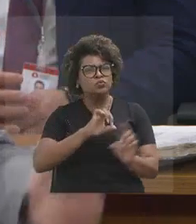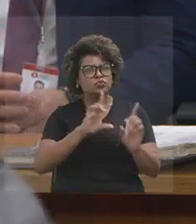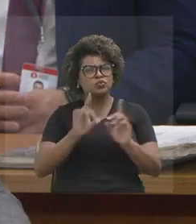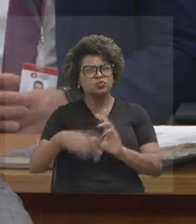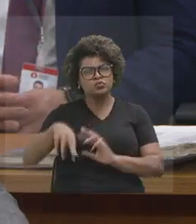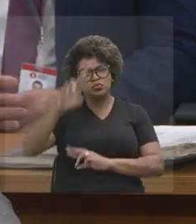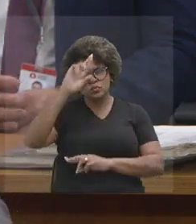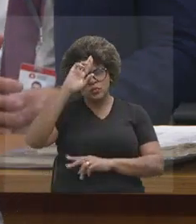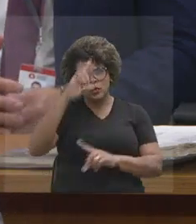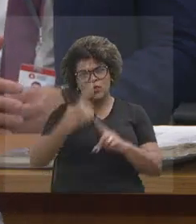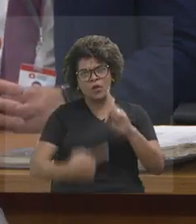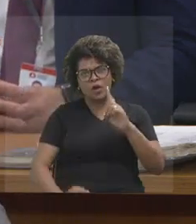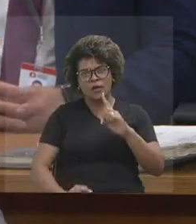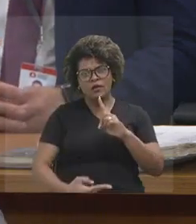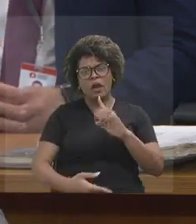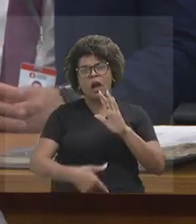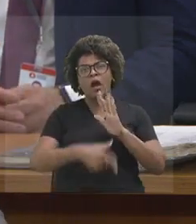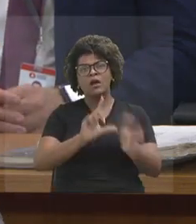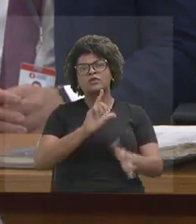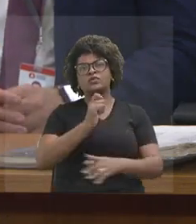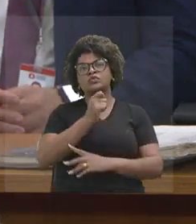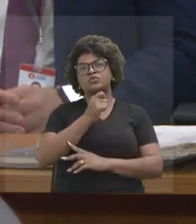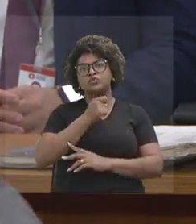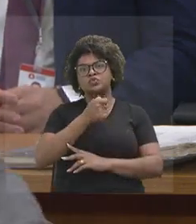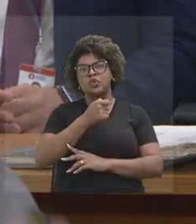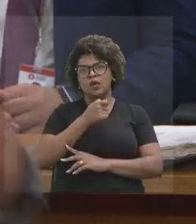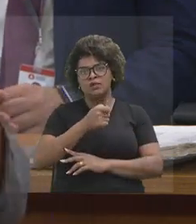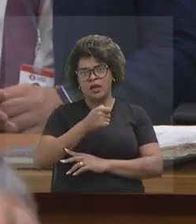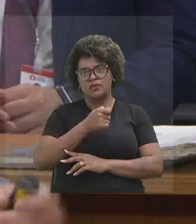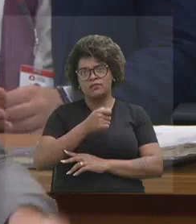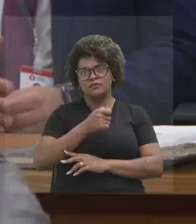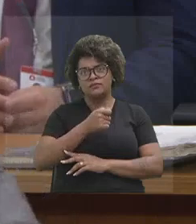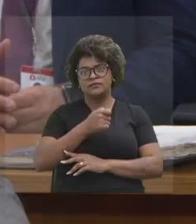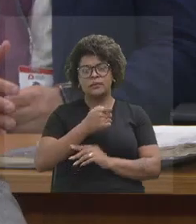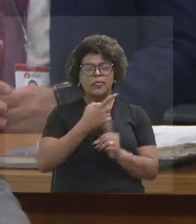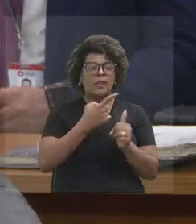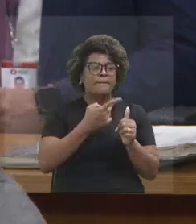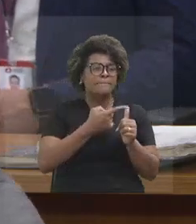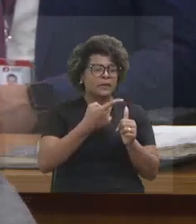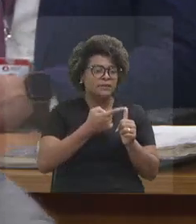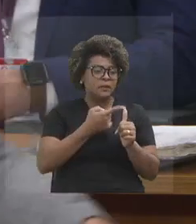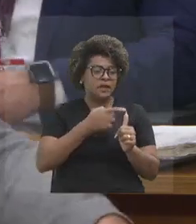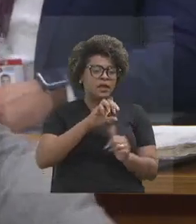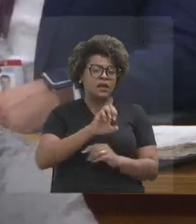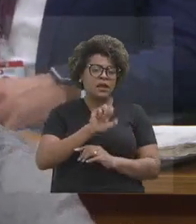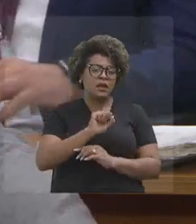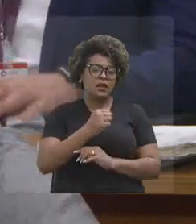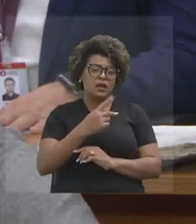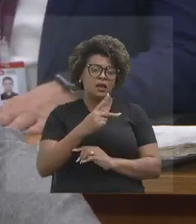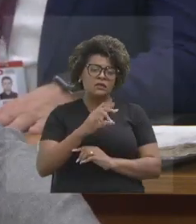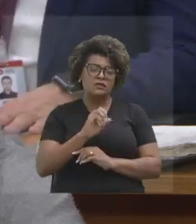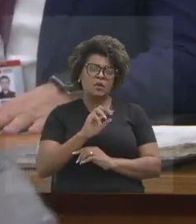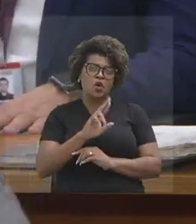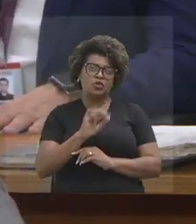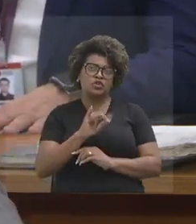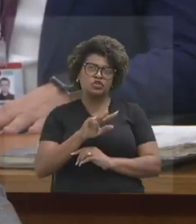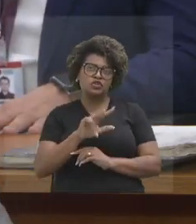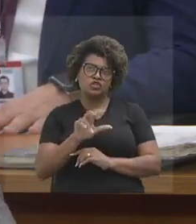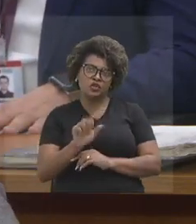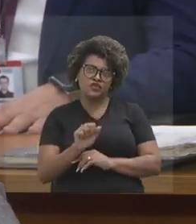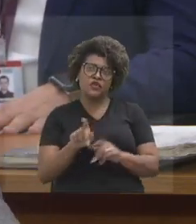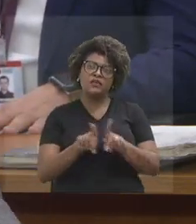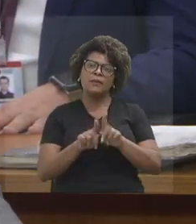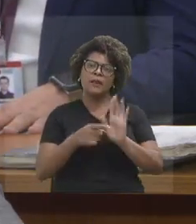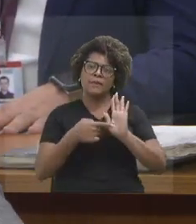E o Primeiras Esportivas, é isso que eu ia dizer, Primeiras Esportivas também, a gente está fazendo cobertura de